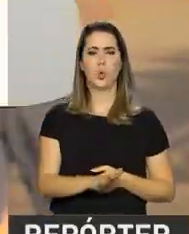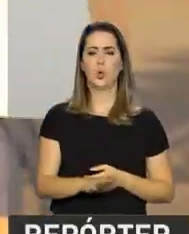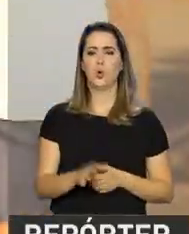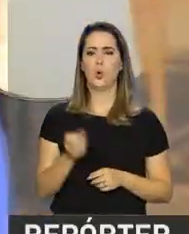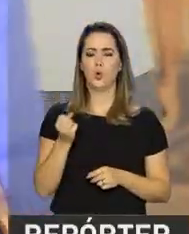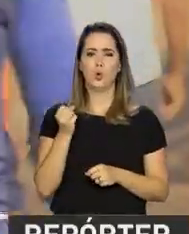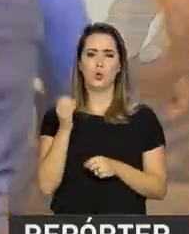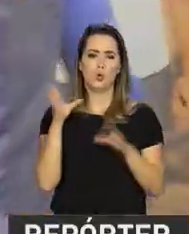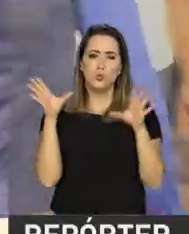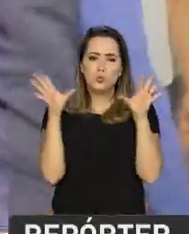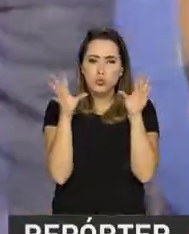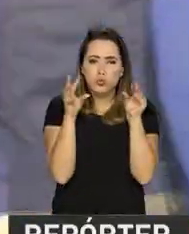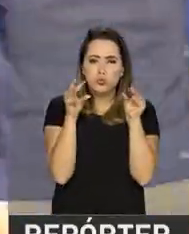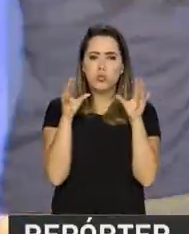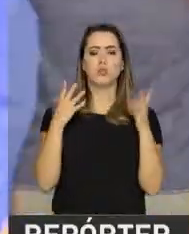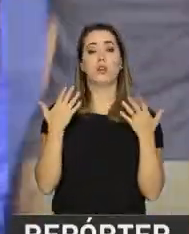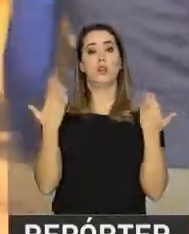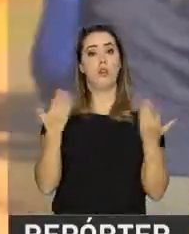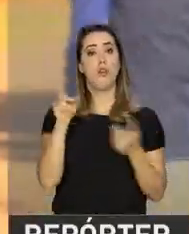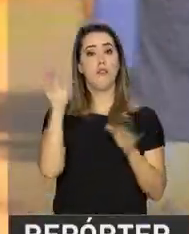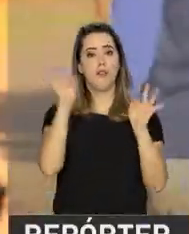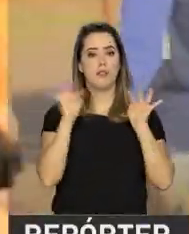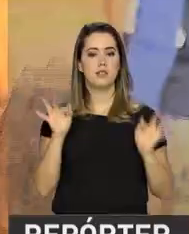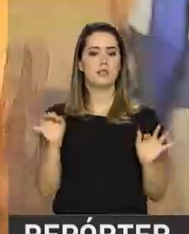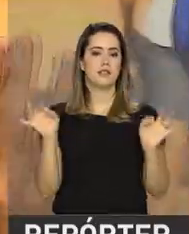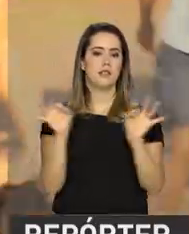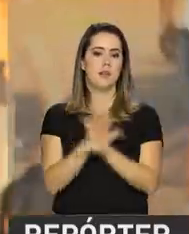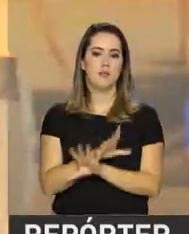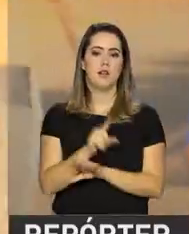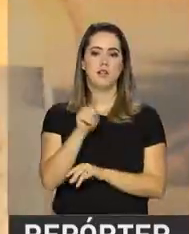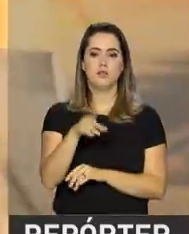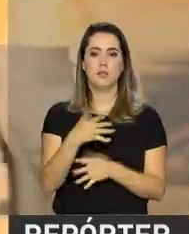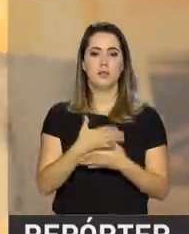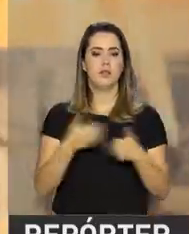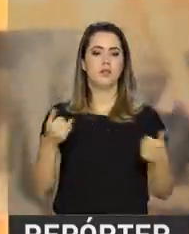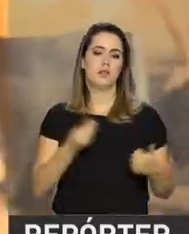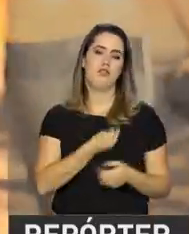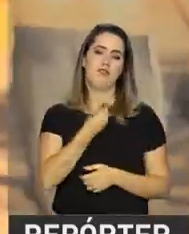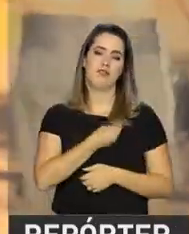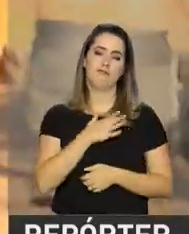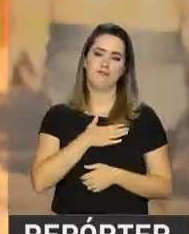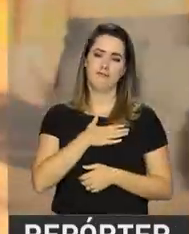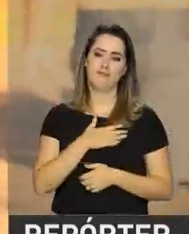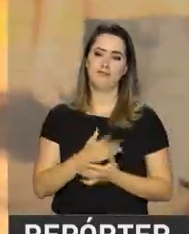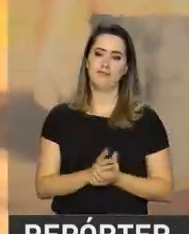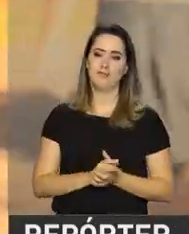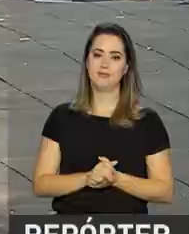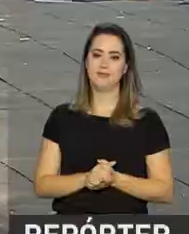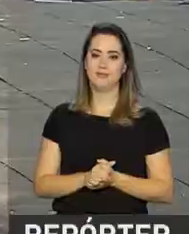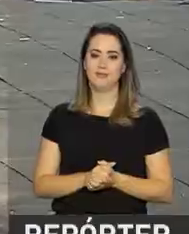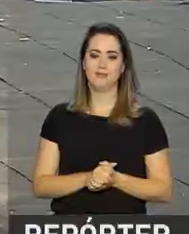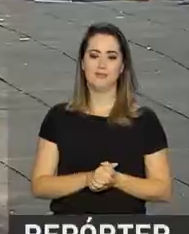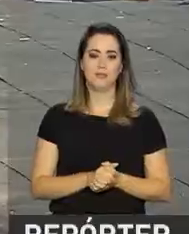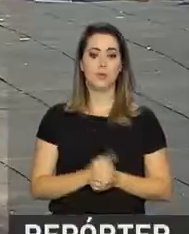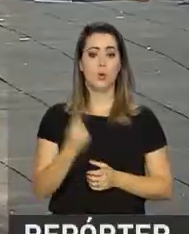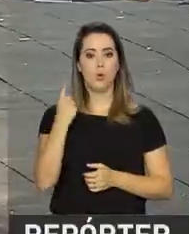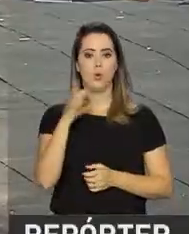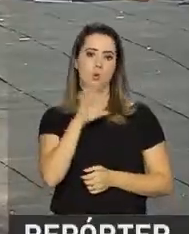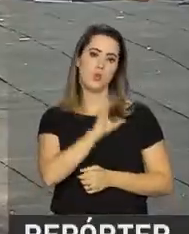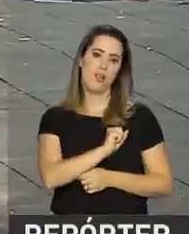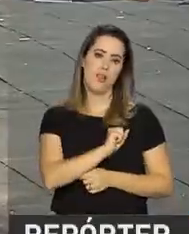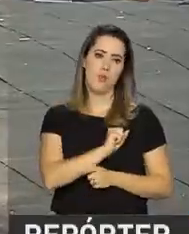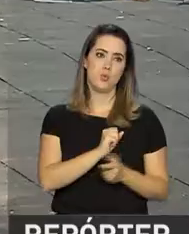escuridão de manhã. Estou felicíssima que esse horário está acabando. Acho que vai melhorar muito a minha qualidade de vida. Uns